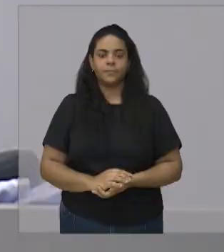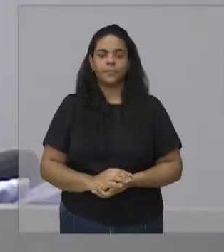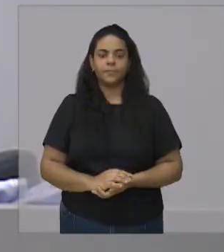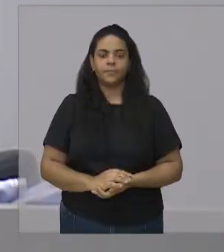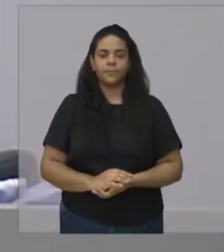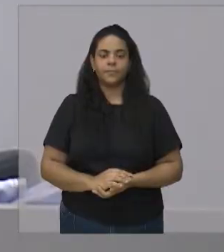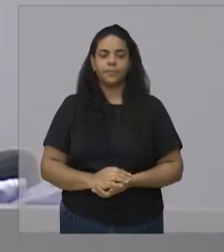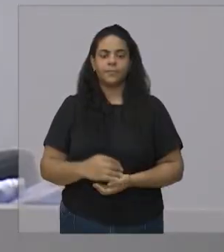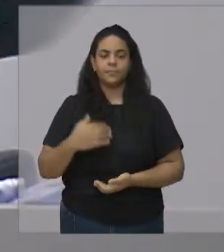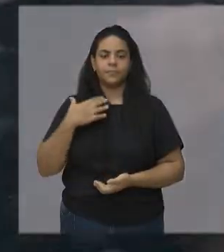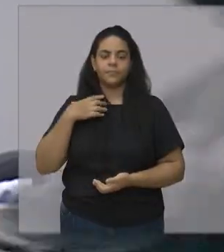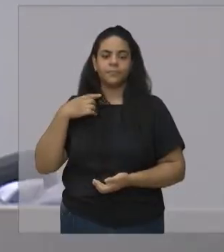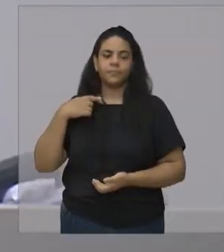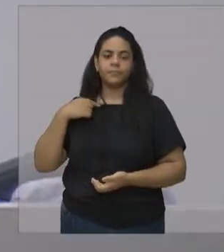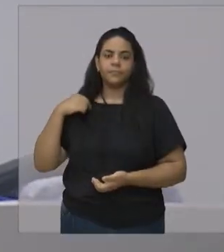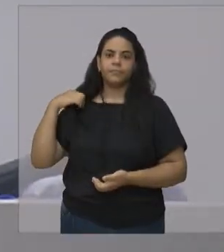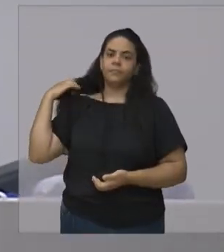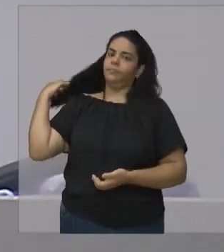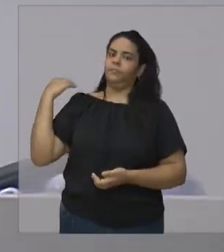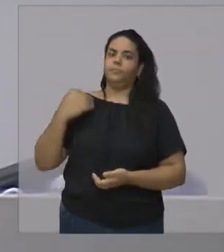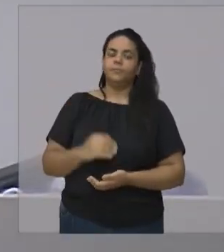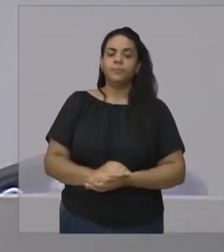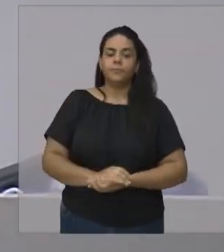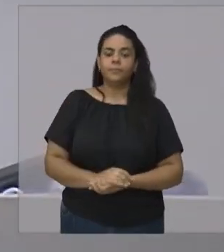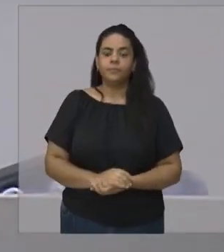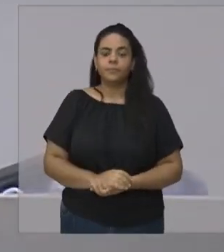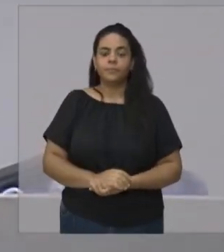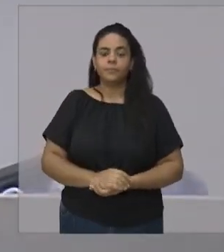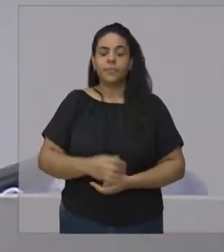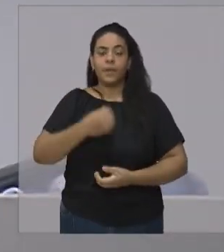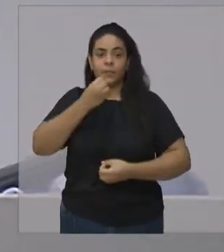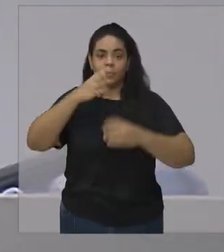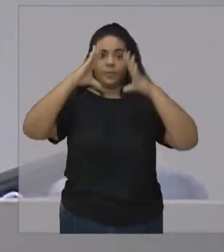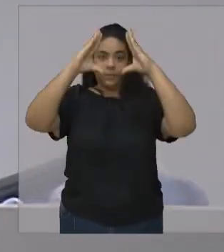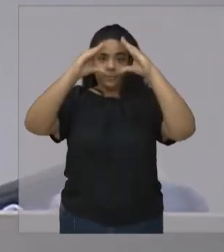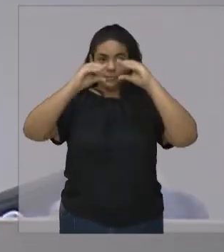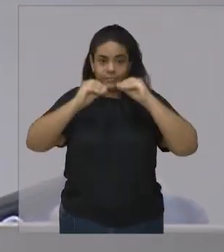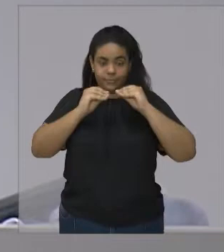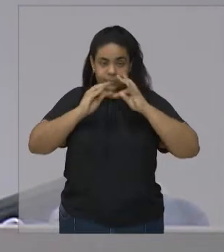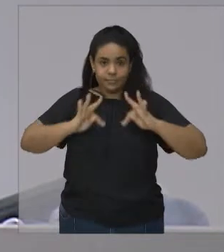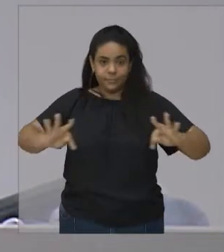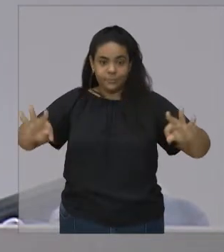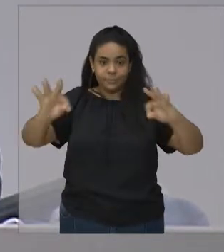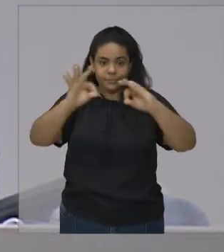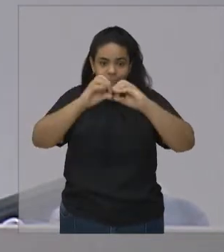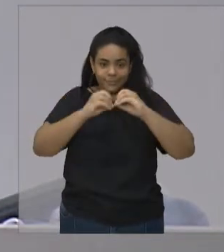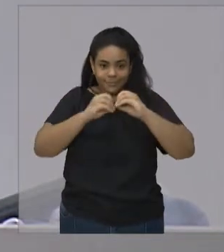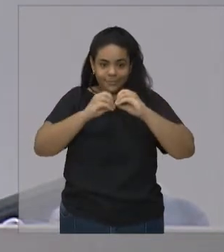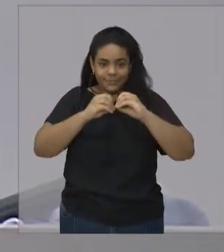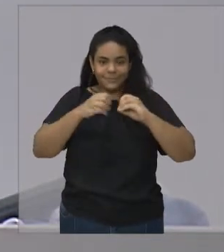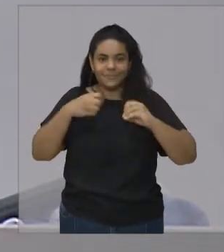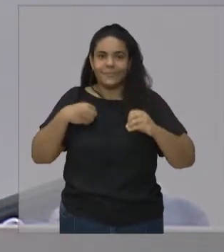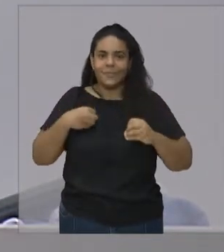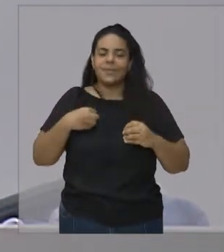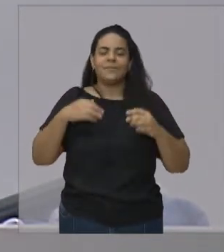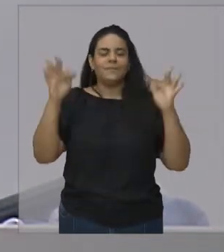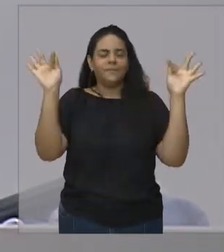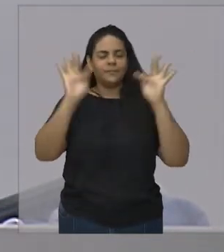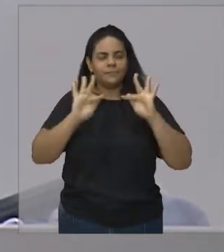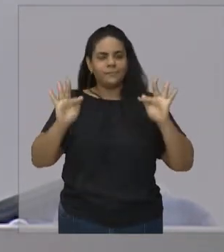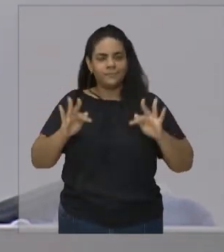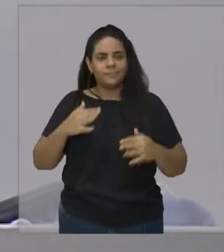Boa noite a todos. É um prazer imenso